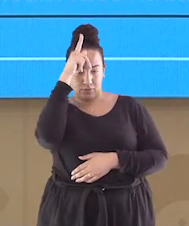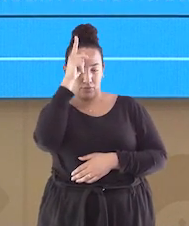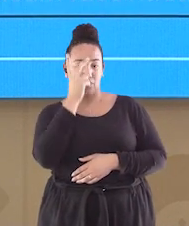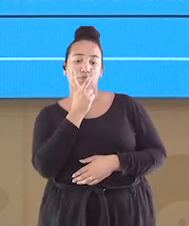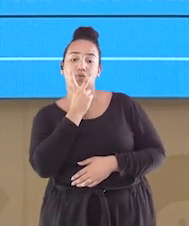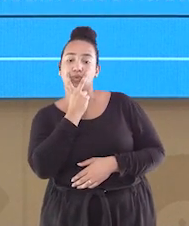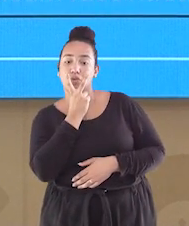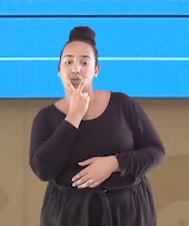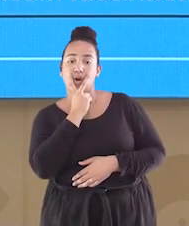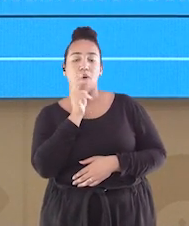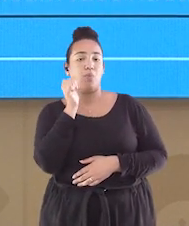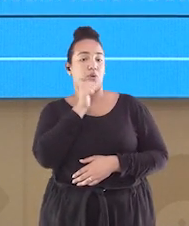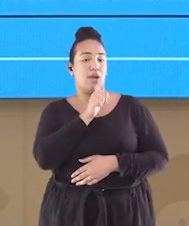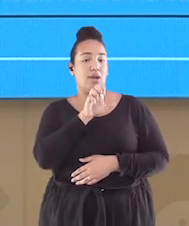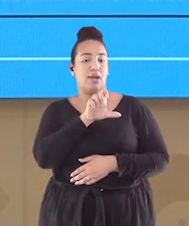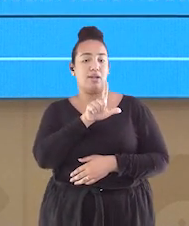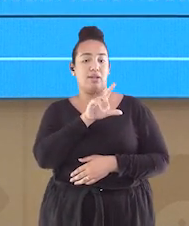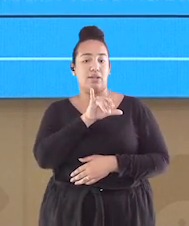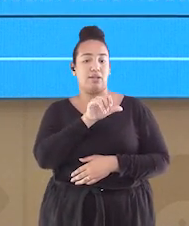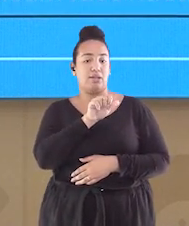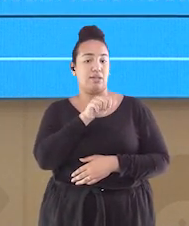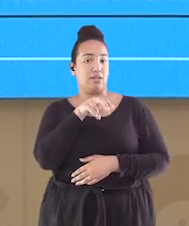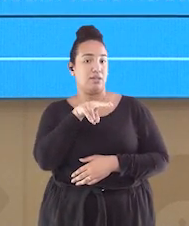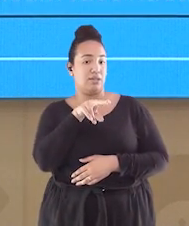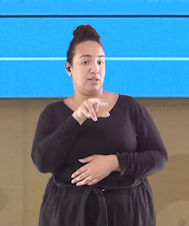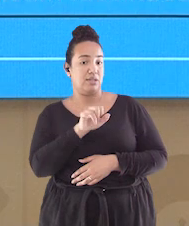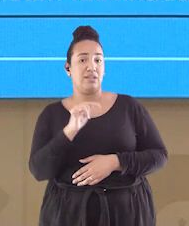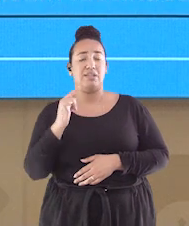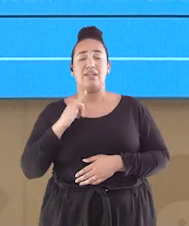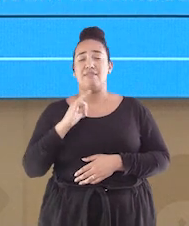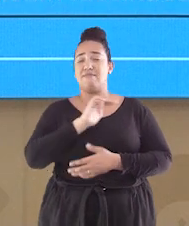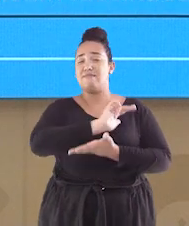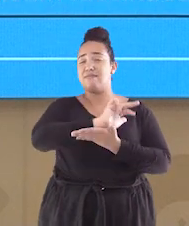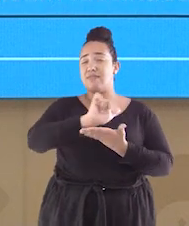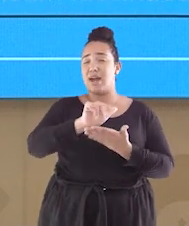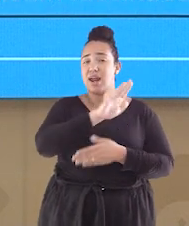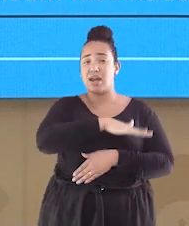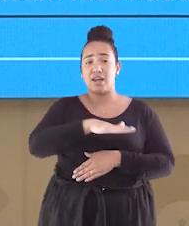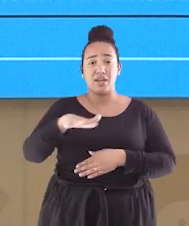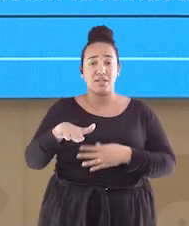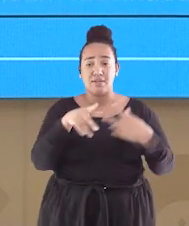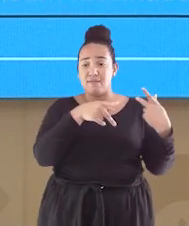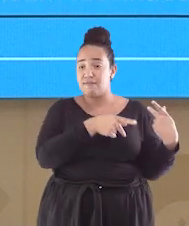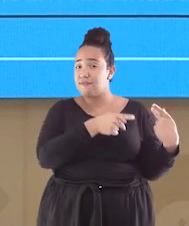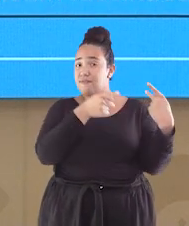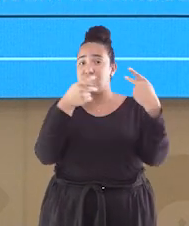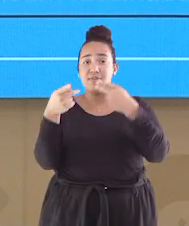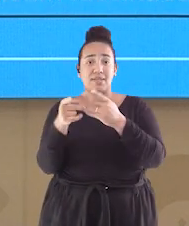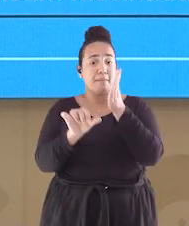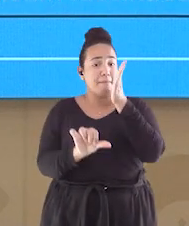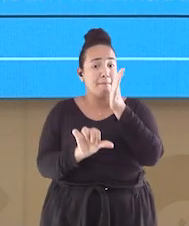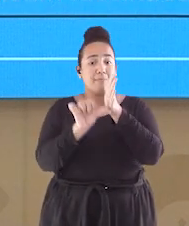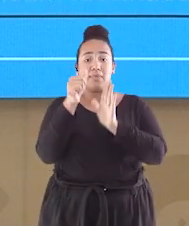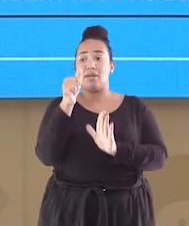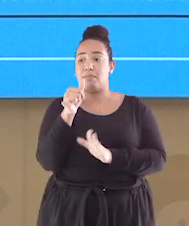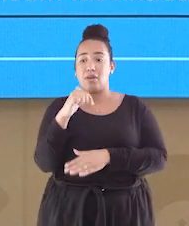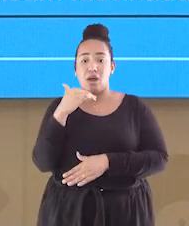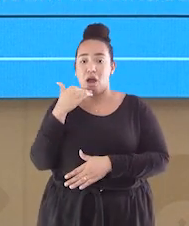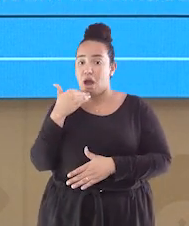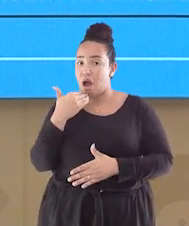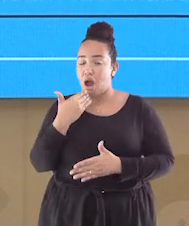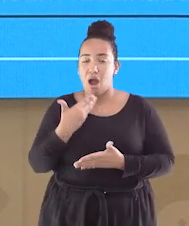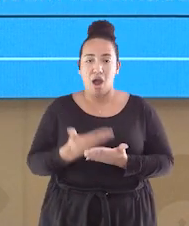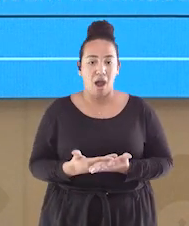crianças estão visitando o planetário pela primeira vez. E ficaram fascinadas com o espaço. Aqui, Ana, temos uma